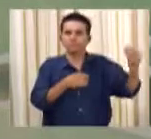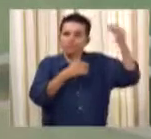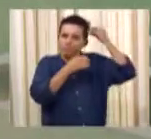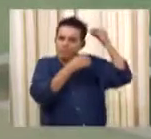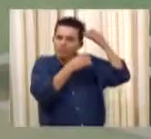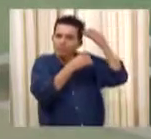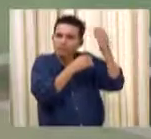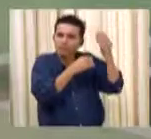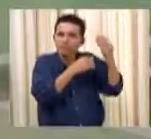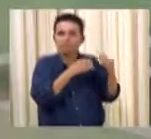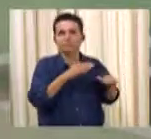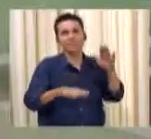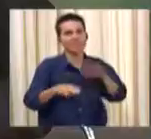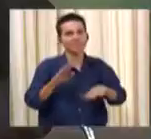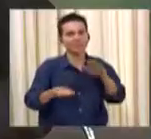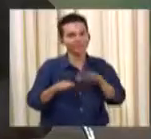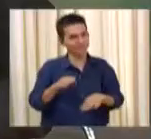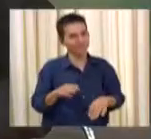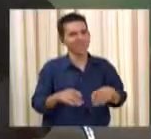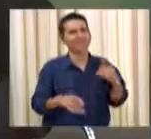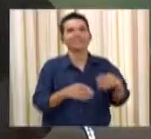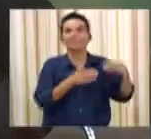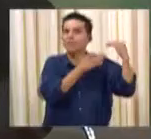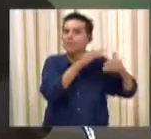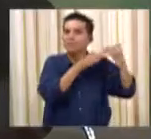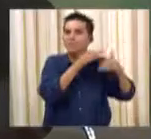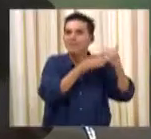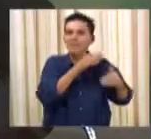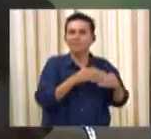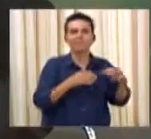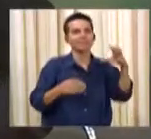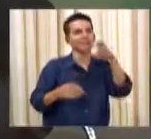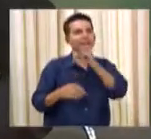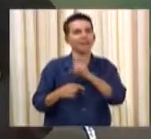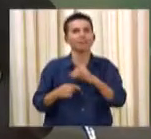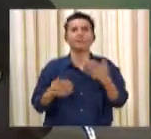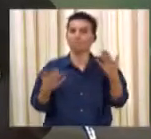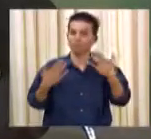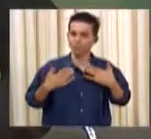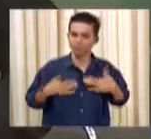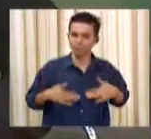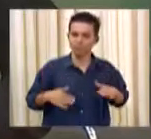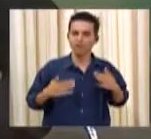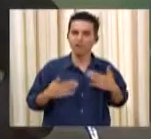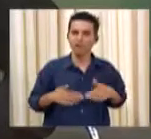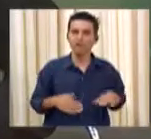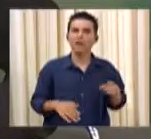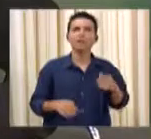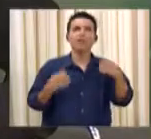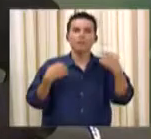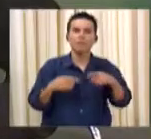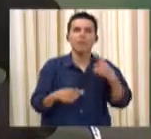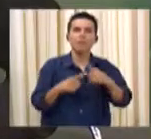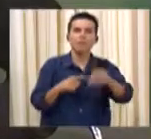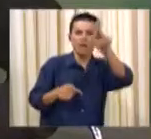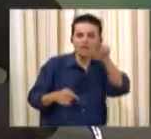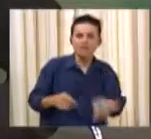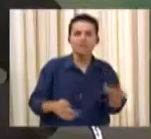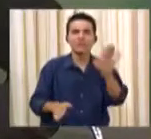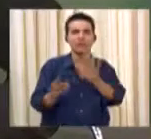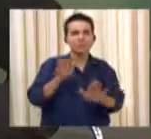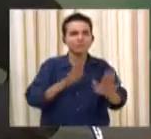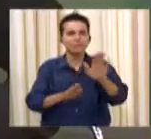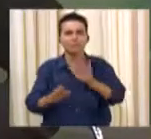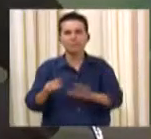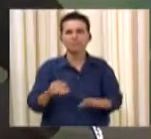perdas muitas vezes irreversíveis. Então, esses pacientes têm que ficar bastante atentos nesse tratamento dessas doenças. O tratamento, na verdade, é sintomático dessas